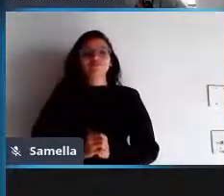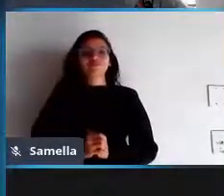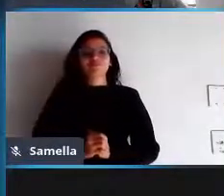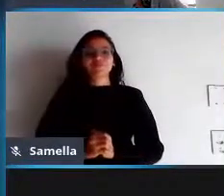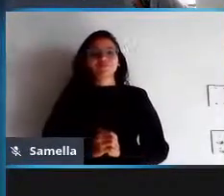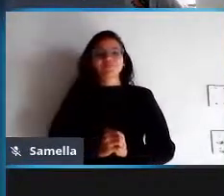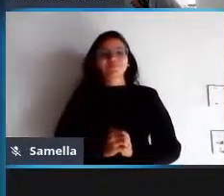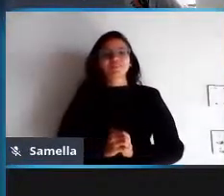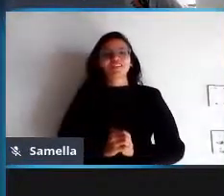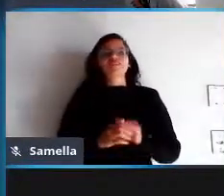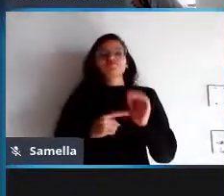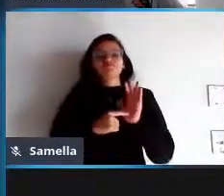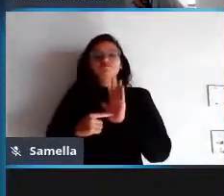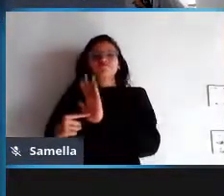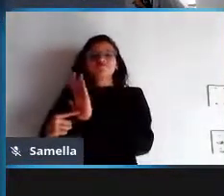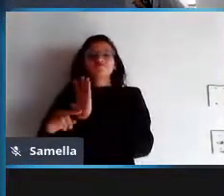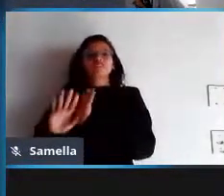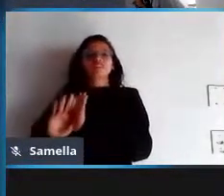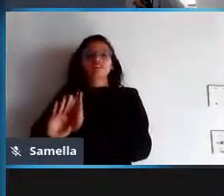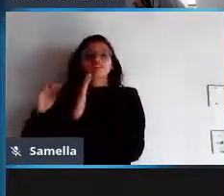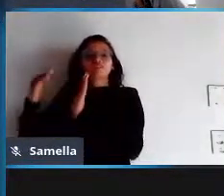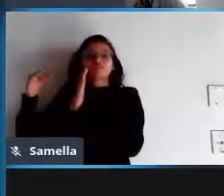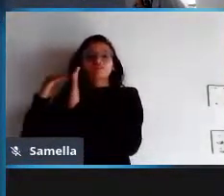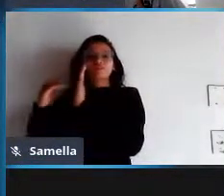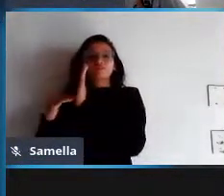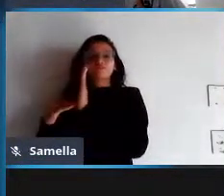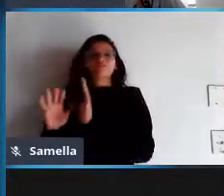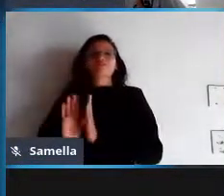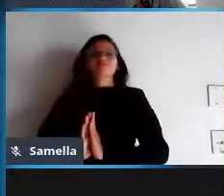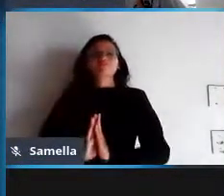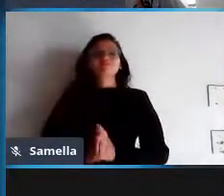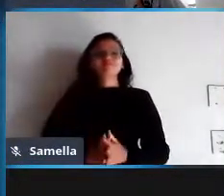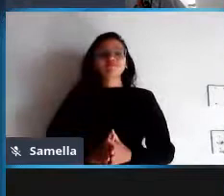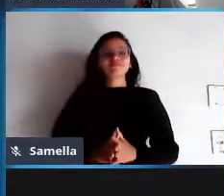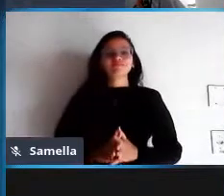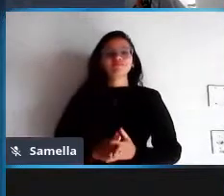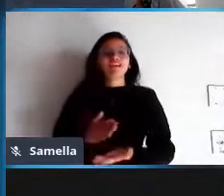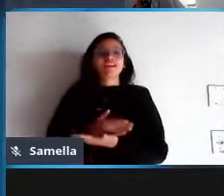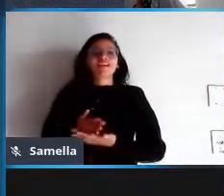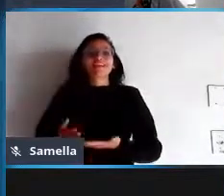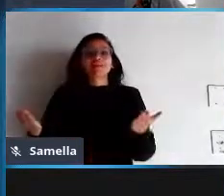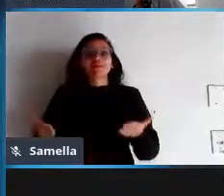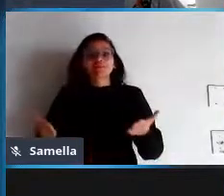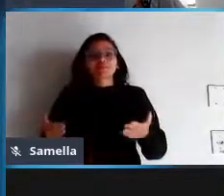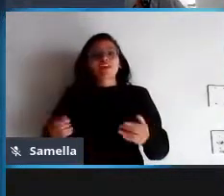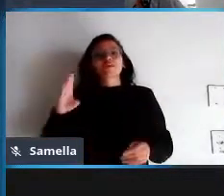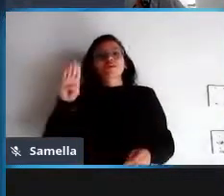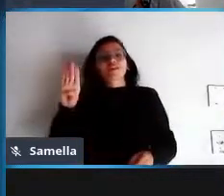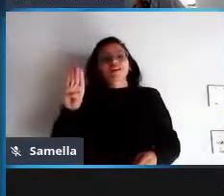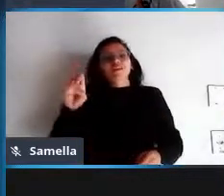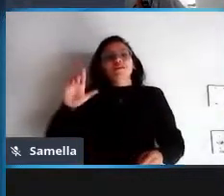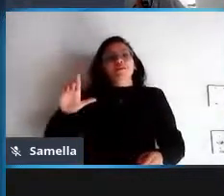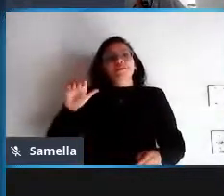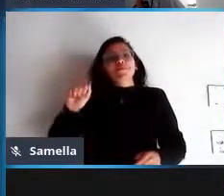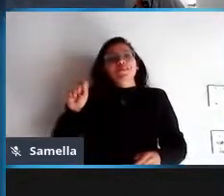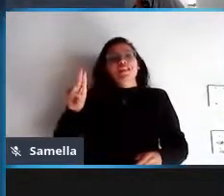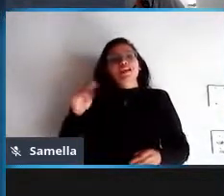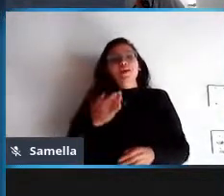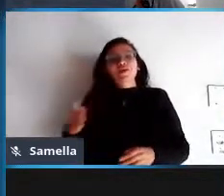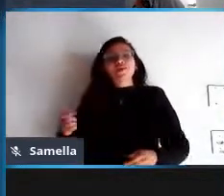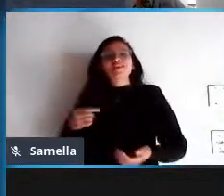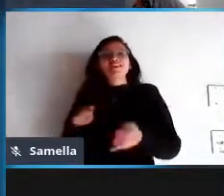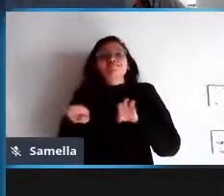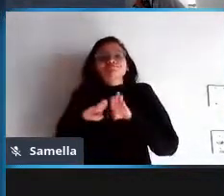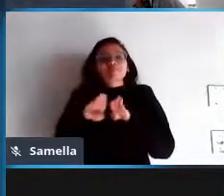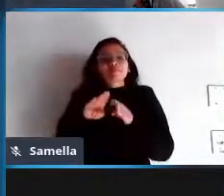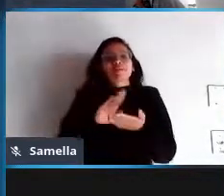e o slide pronto estamos aqui com o Blau Araújo estamos aqui com o nosso intérprete Samela